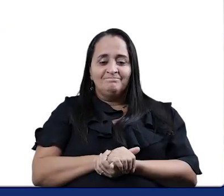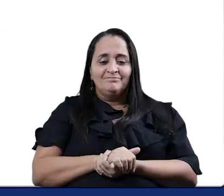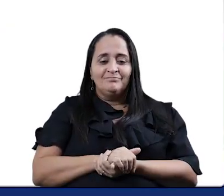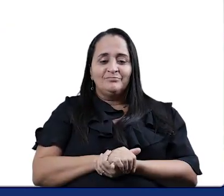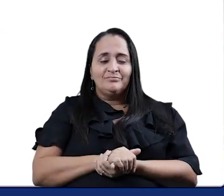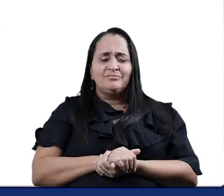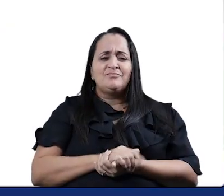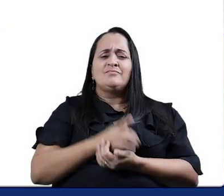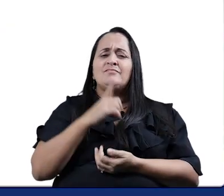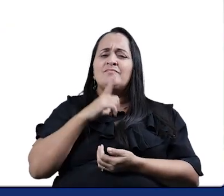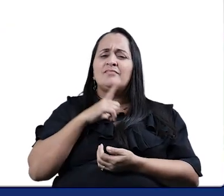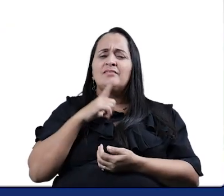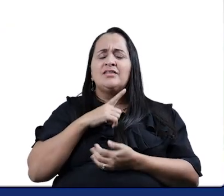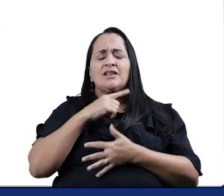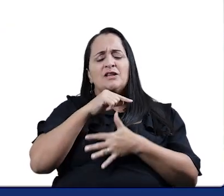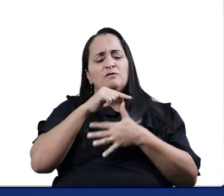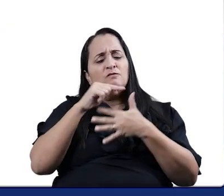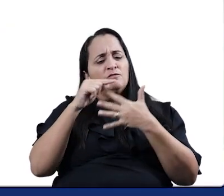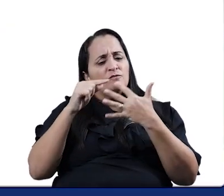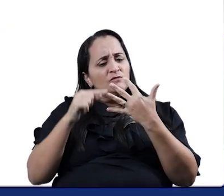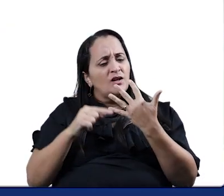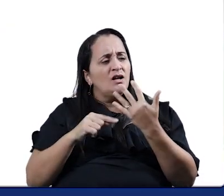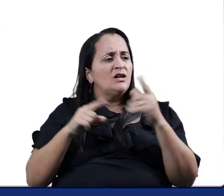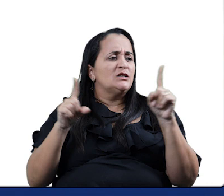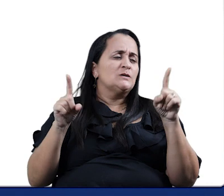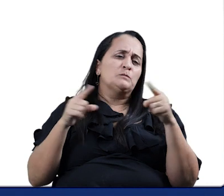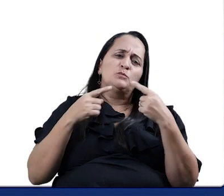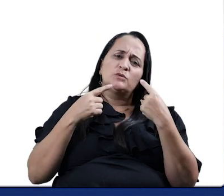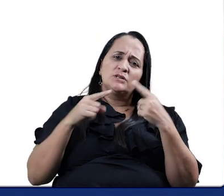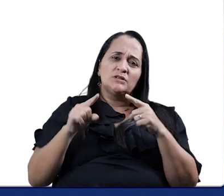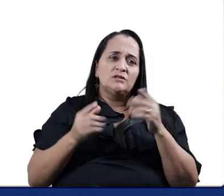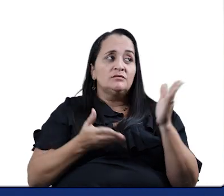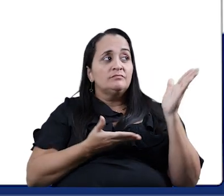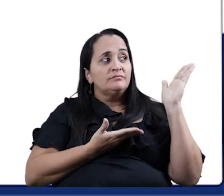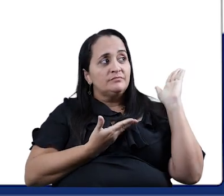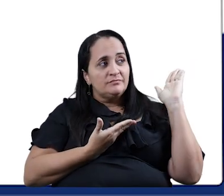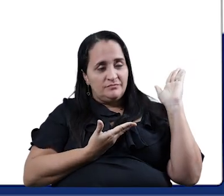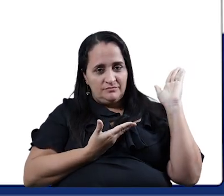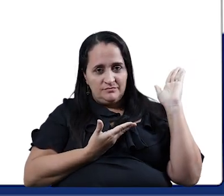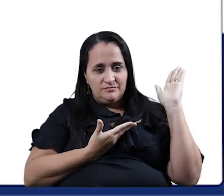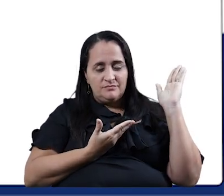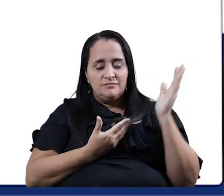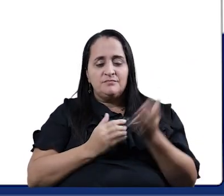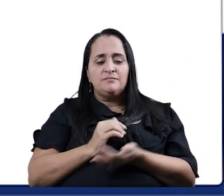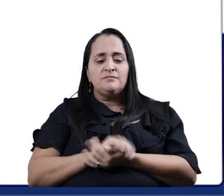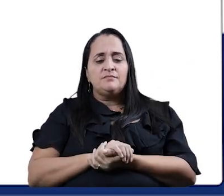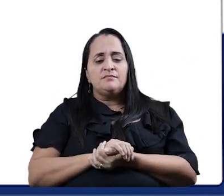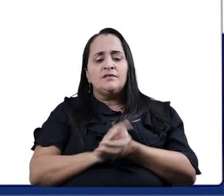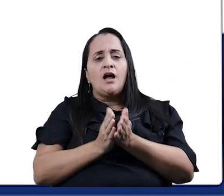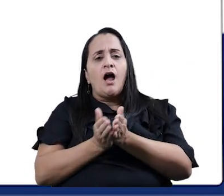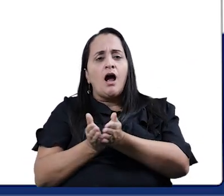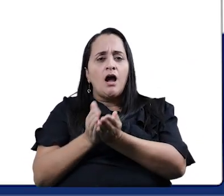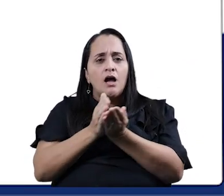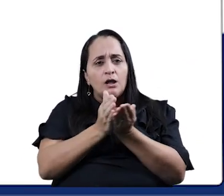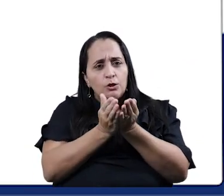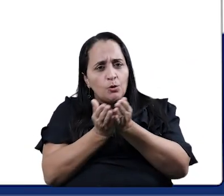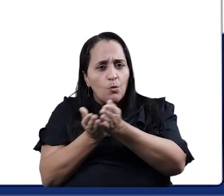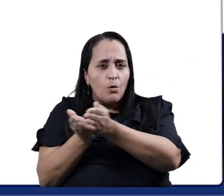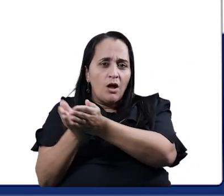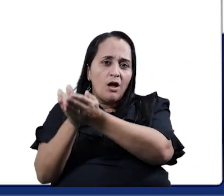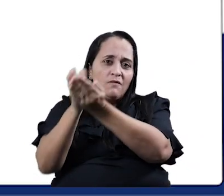várias musiquinhas que nós cantamos aqui, que está nesse quadro. Nós cantamos A Canoa Virou.